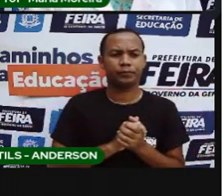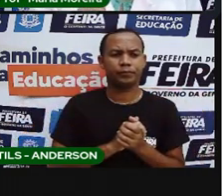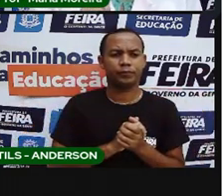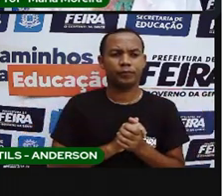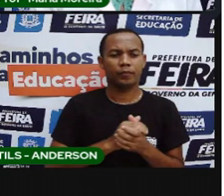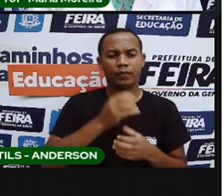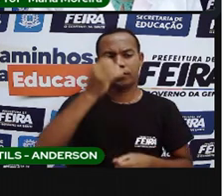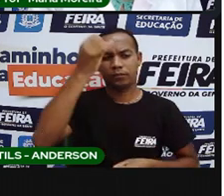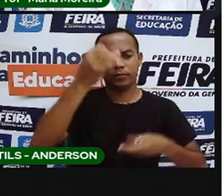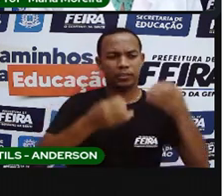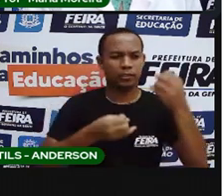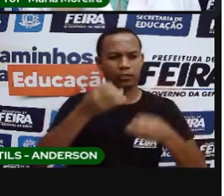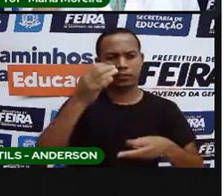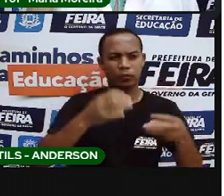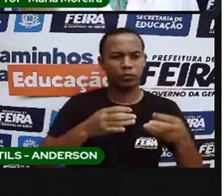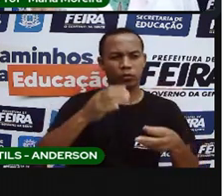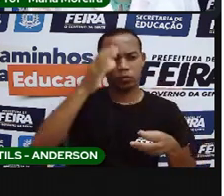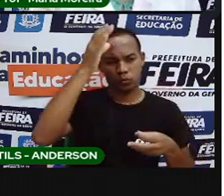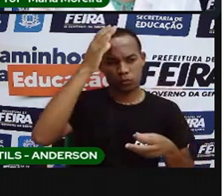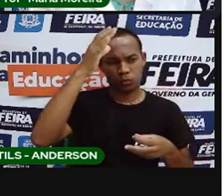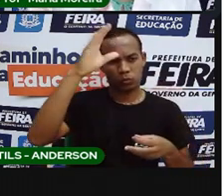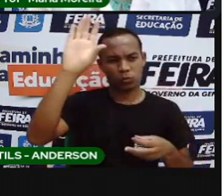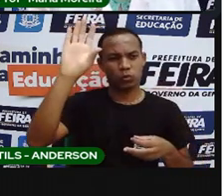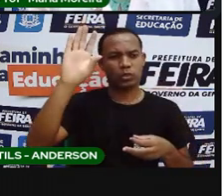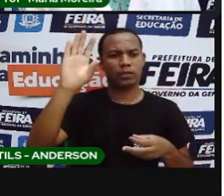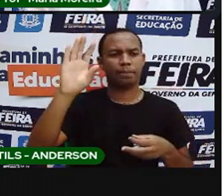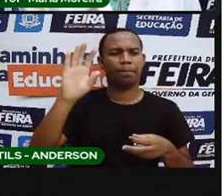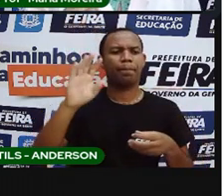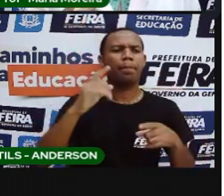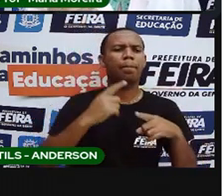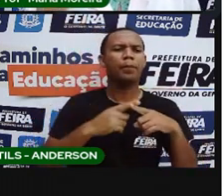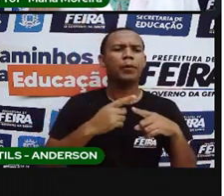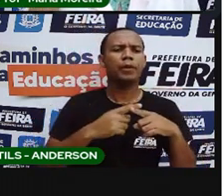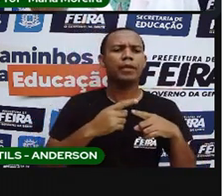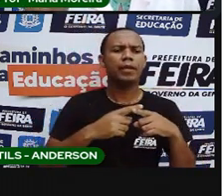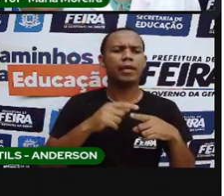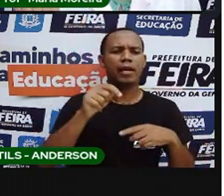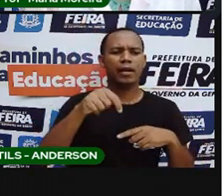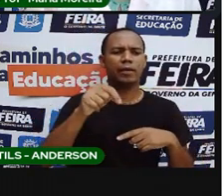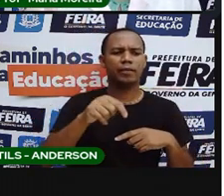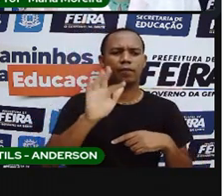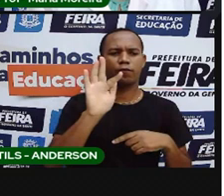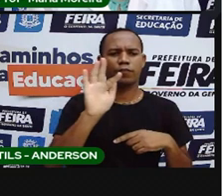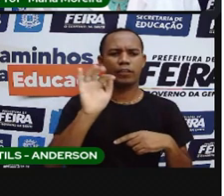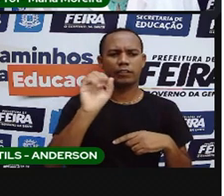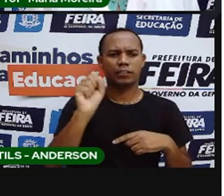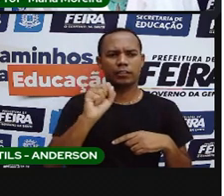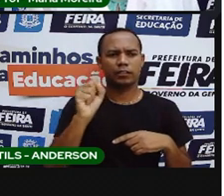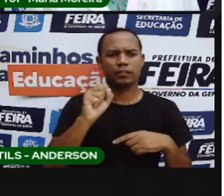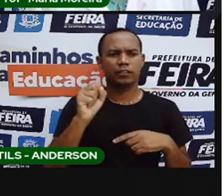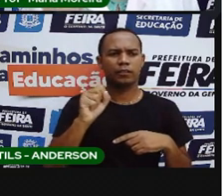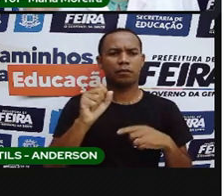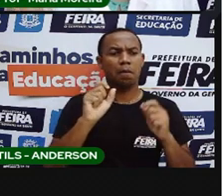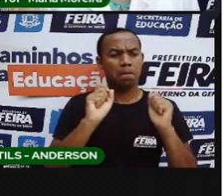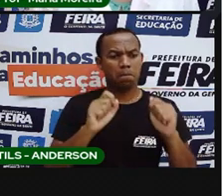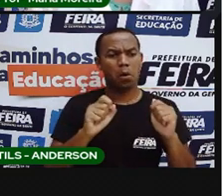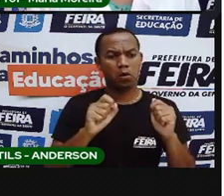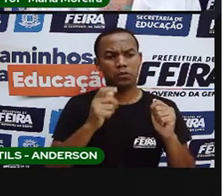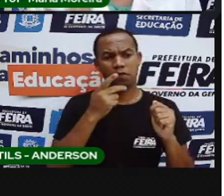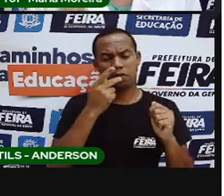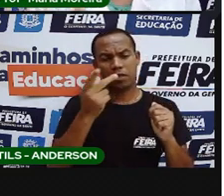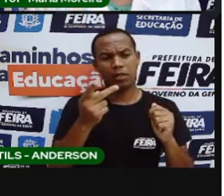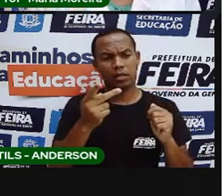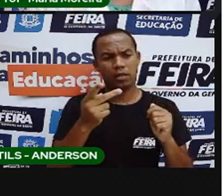Por que toda a família maioria? Porque no município de Vila de Santana, pode ser que agora a próxima está falando para um indígena. Então, para a